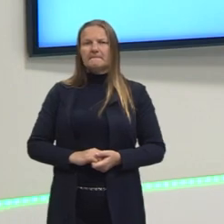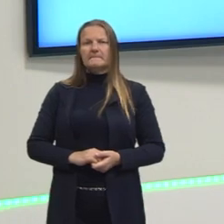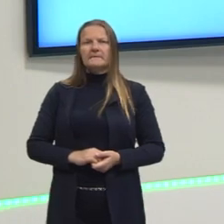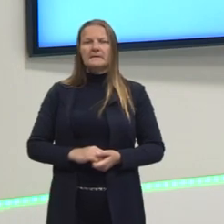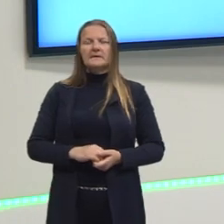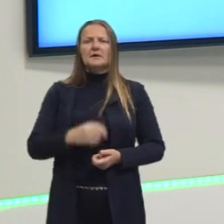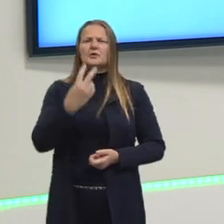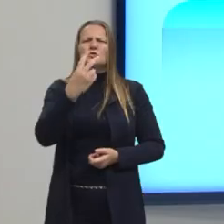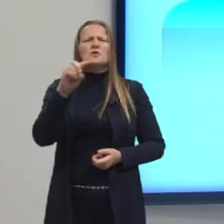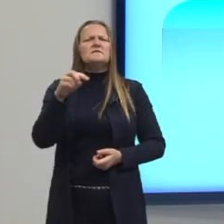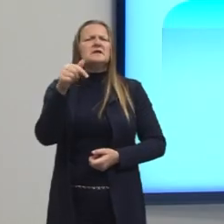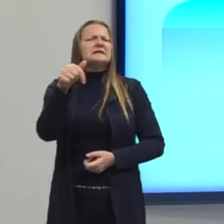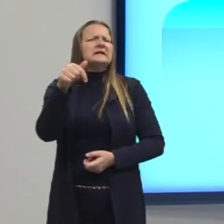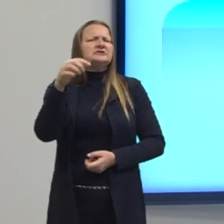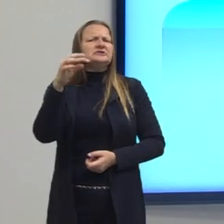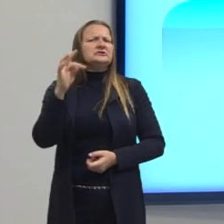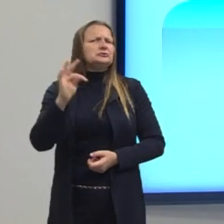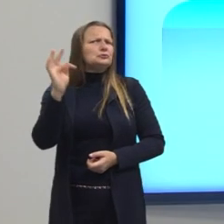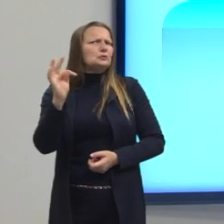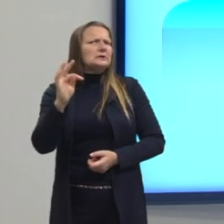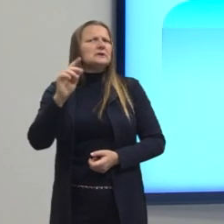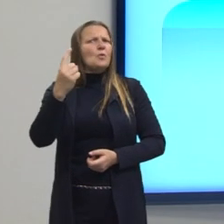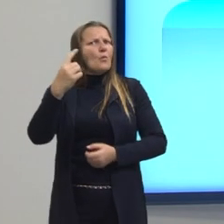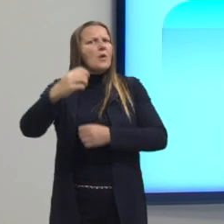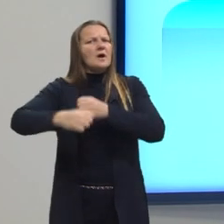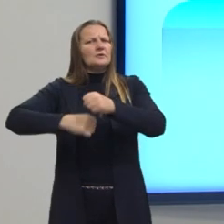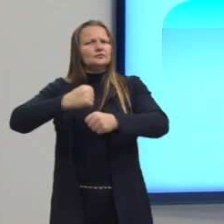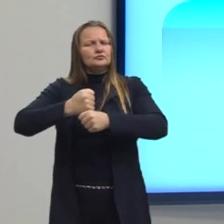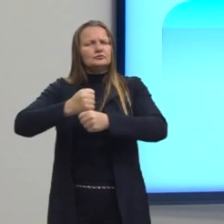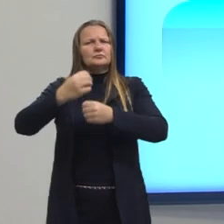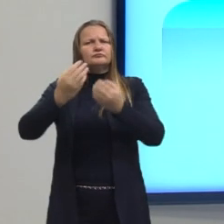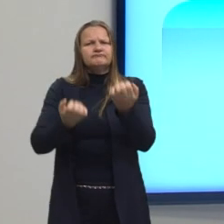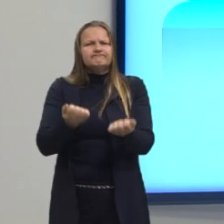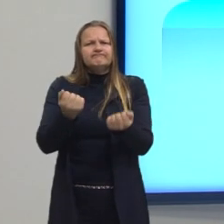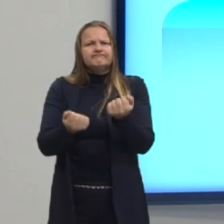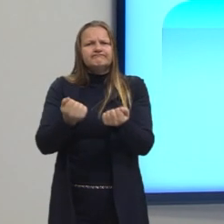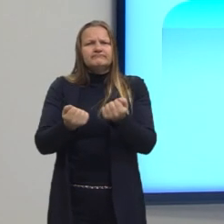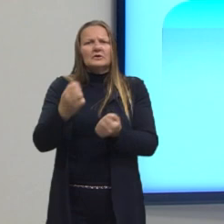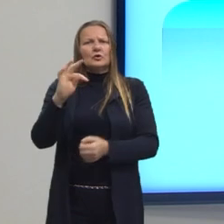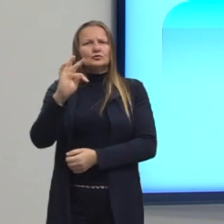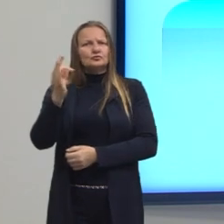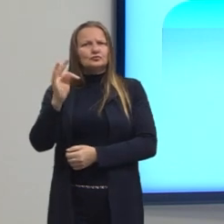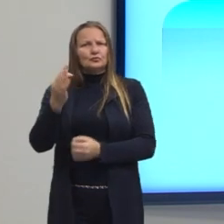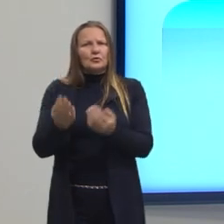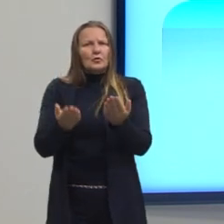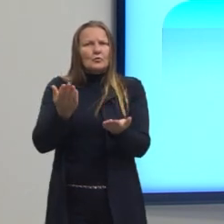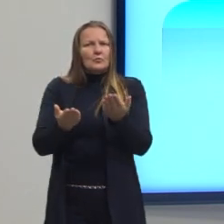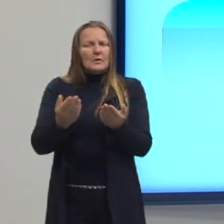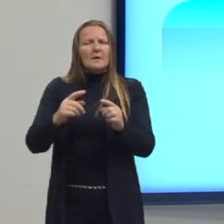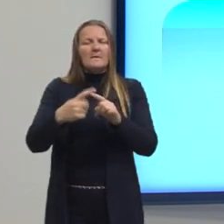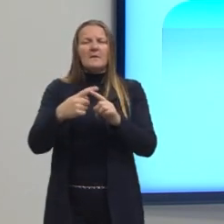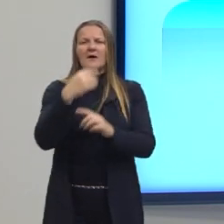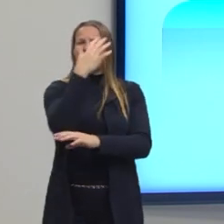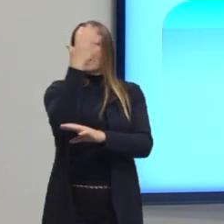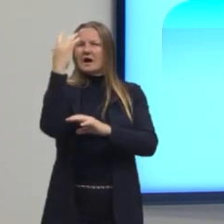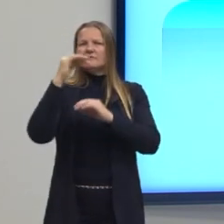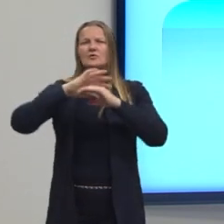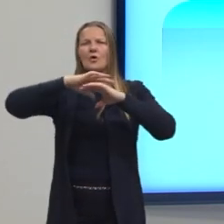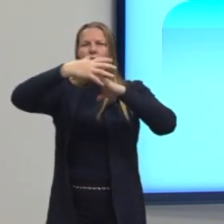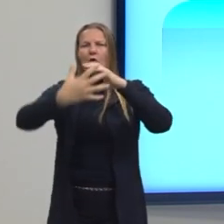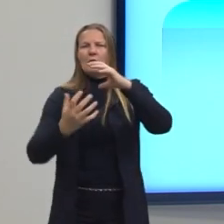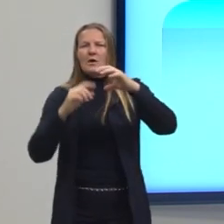desse ecossistema estar interligado, né? Árvores, atmosfera,